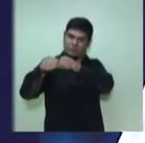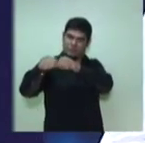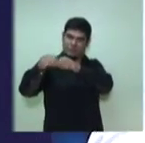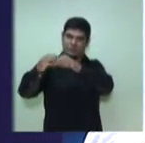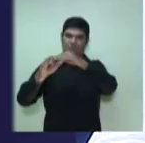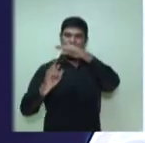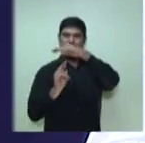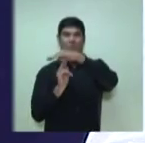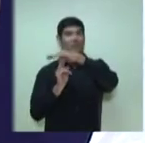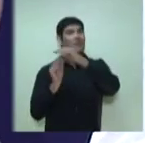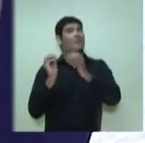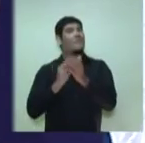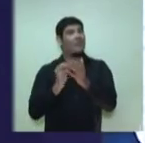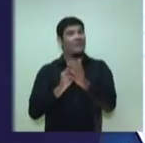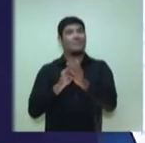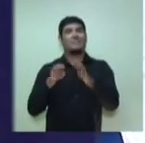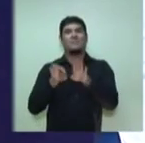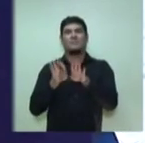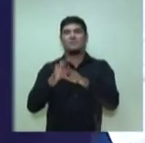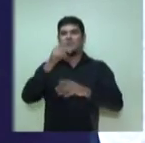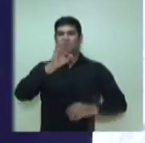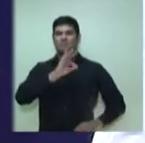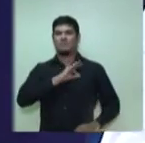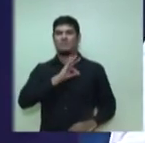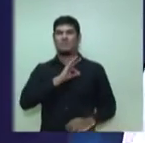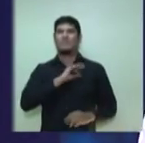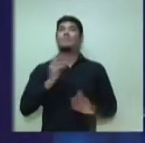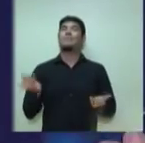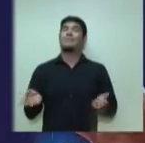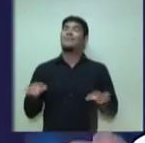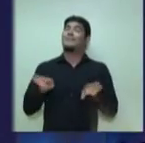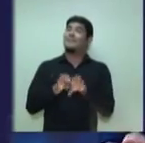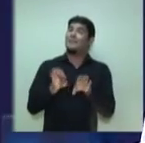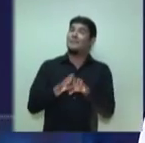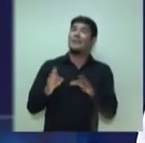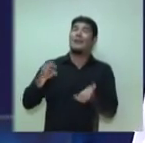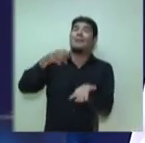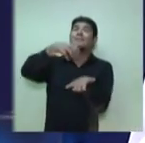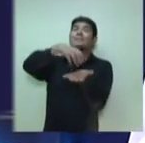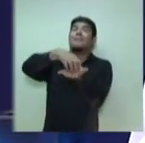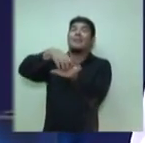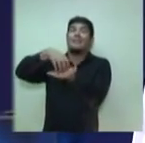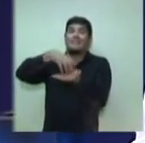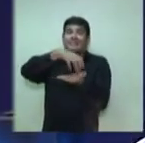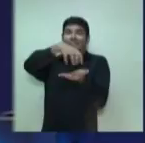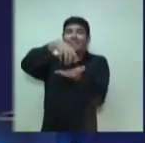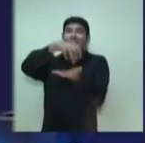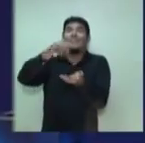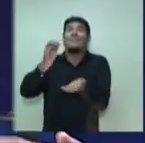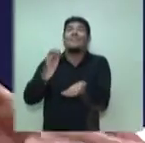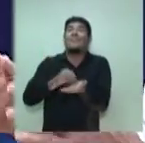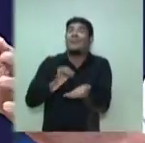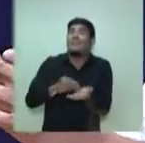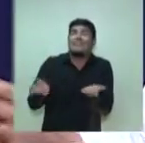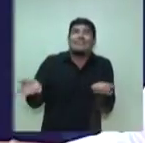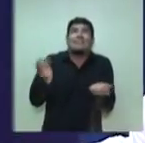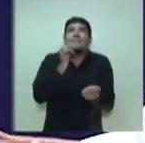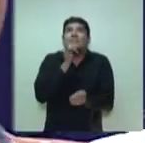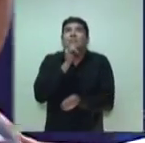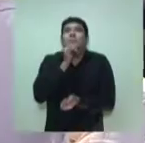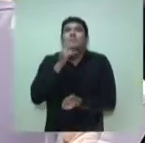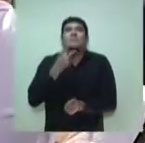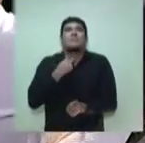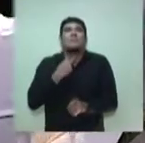através da Brigada Municipal dos Terminais. E, por outro lado, as praças e logadores públicos. Não dá para ter uma